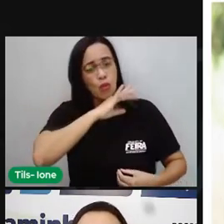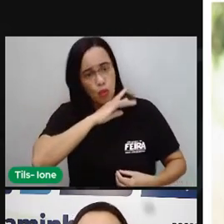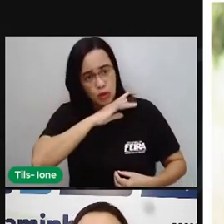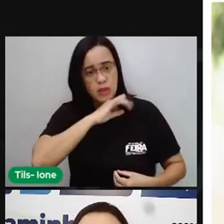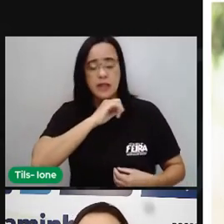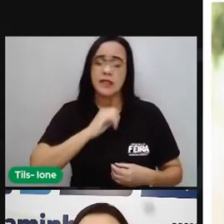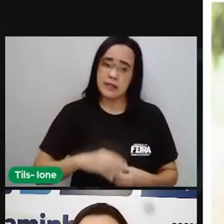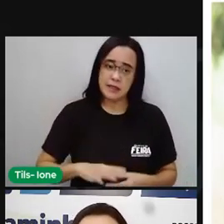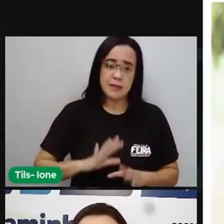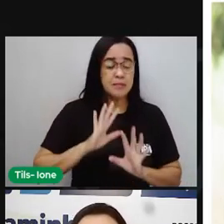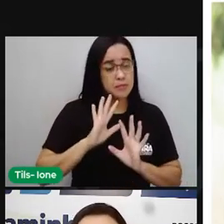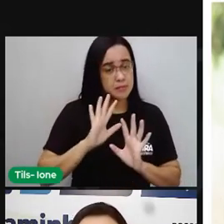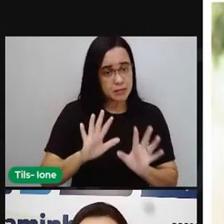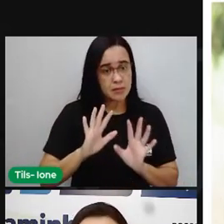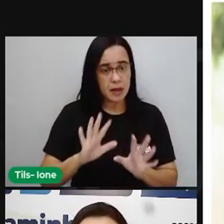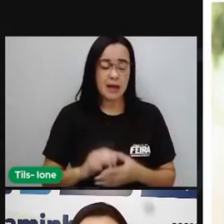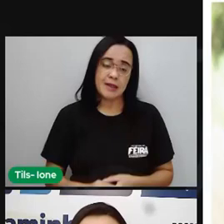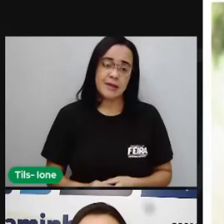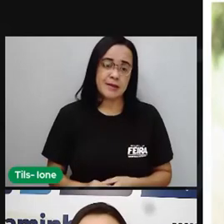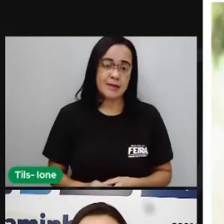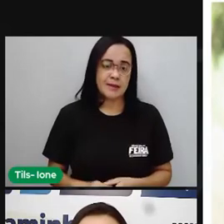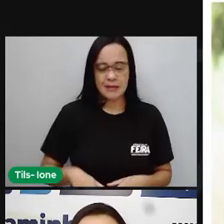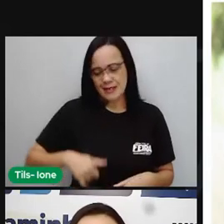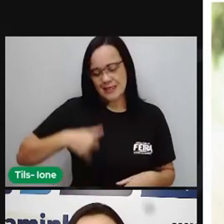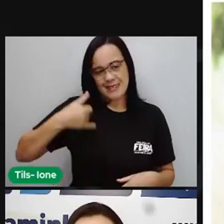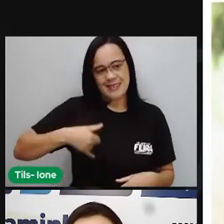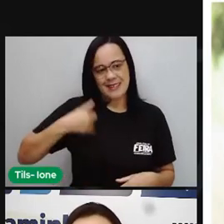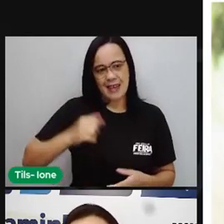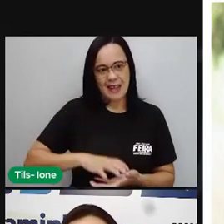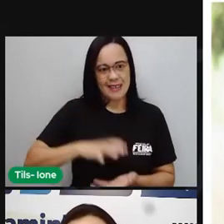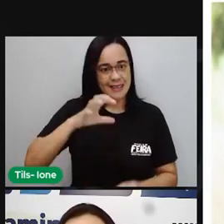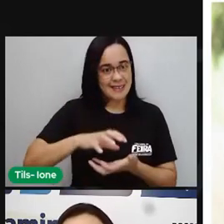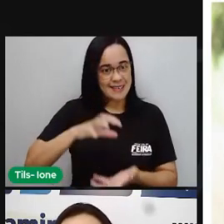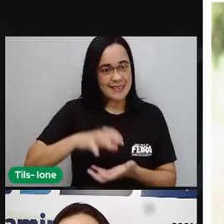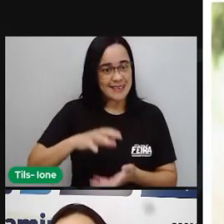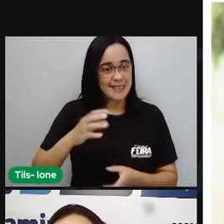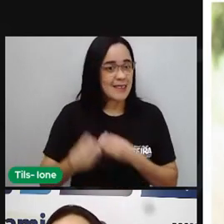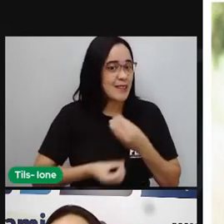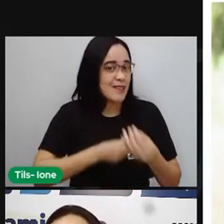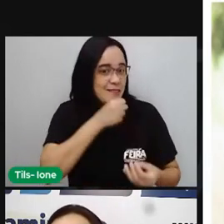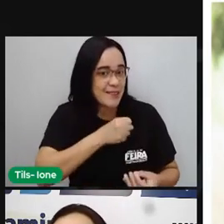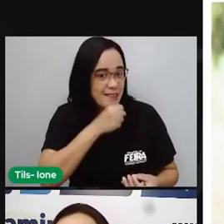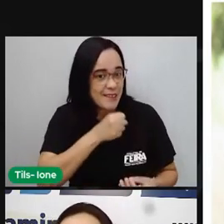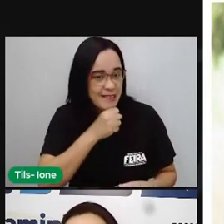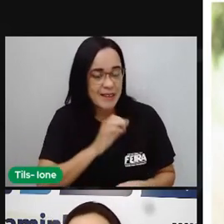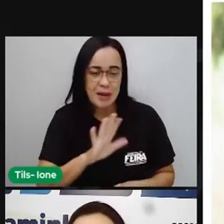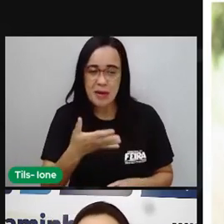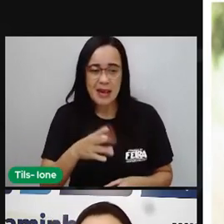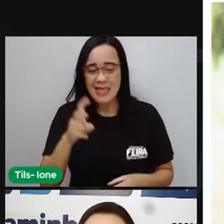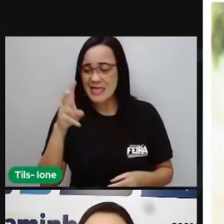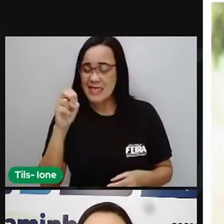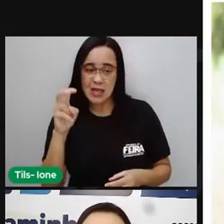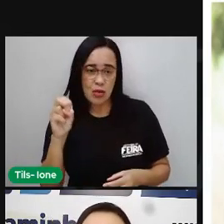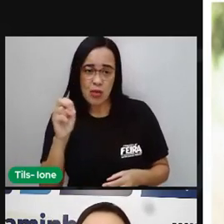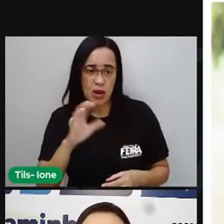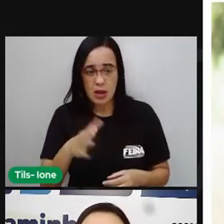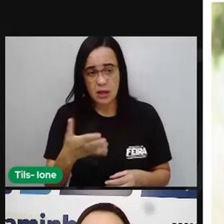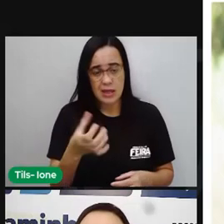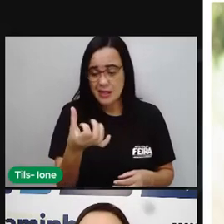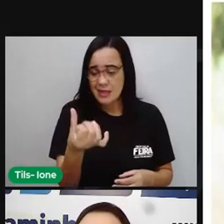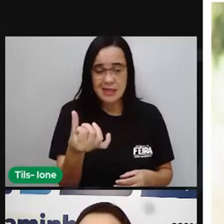quando chega normalmente aí na idade do idoso, né? Principalmente a partir aí dos 50, 60 anos,